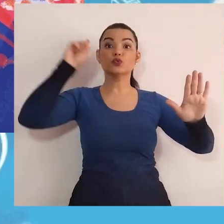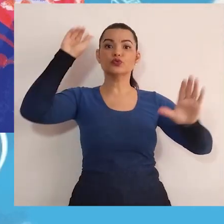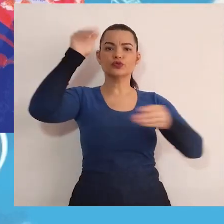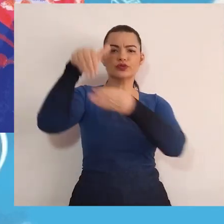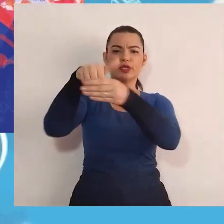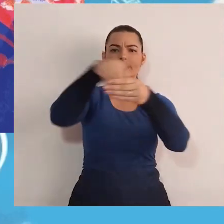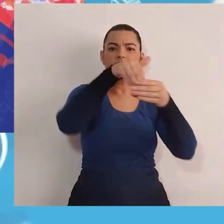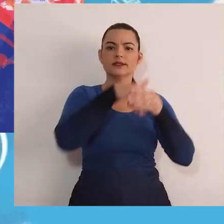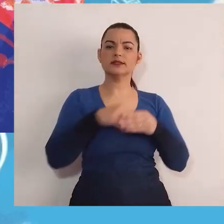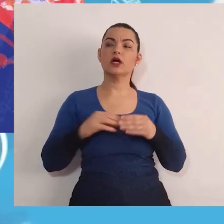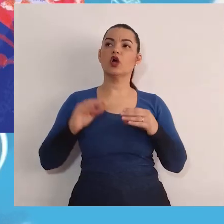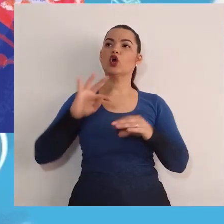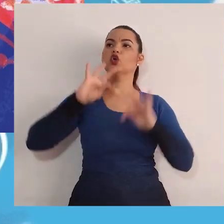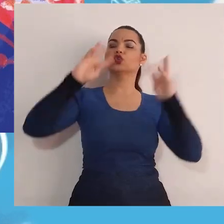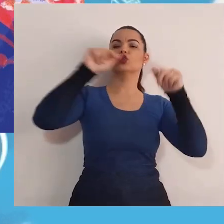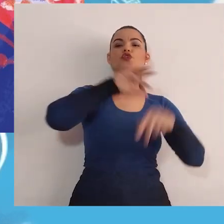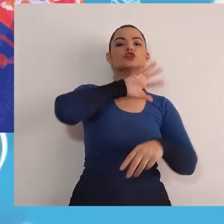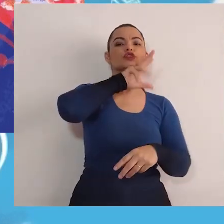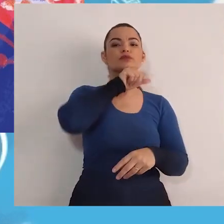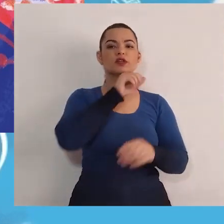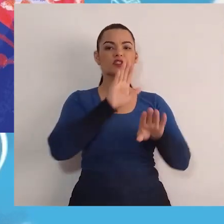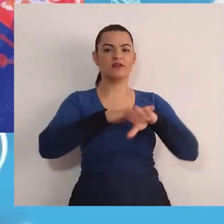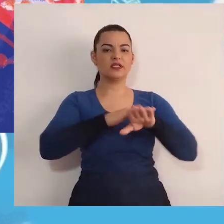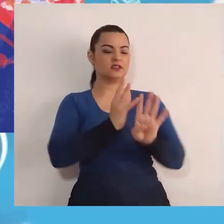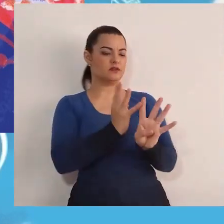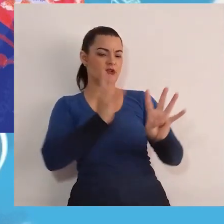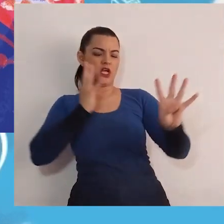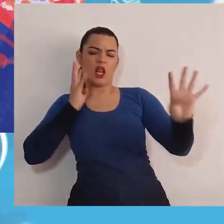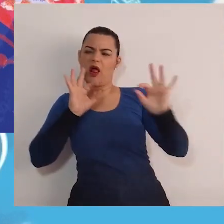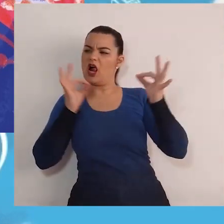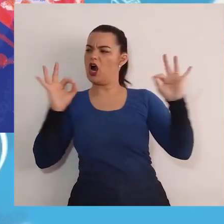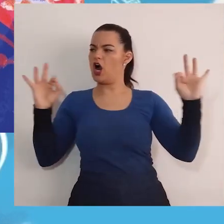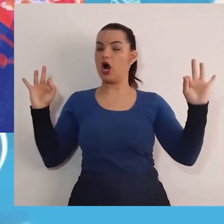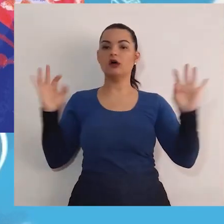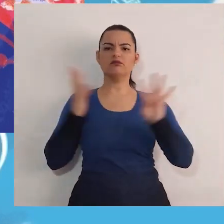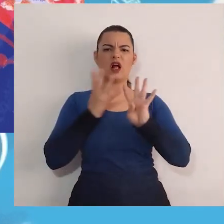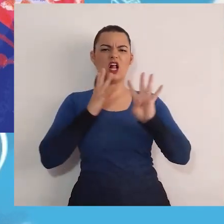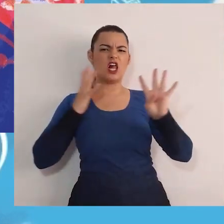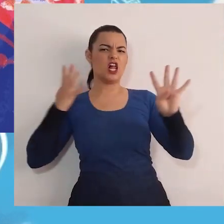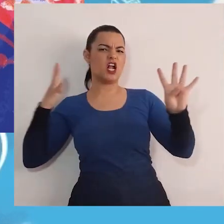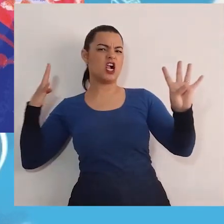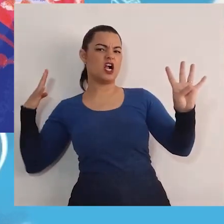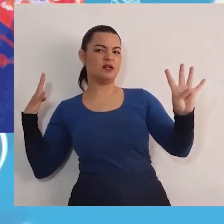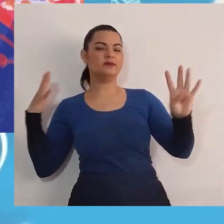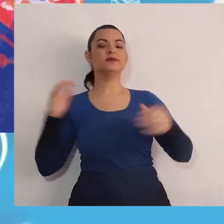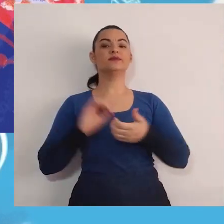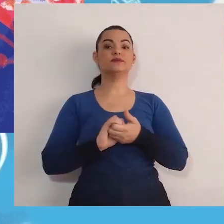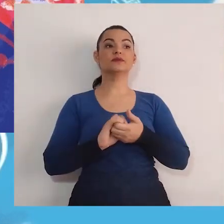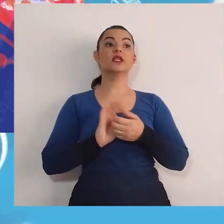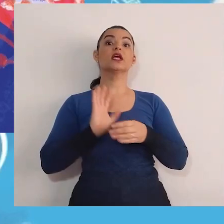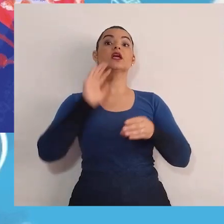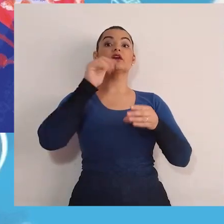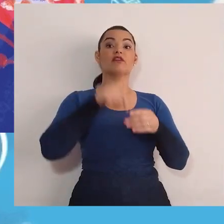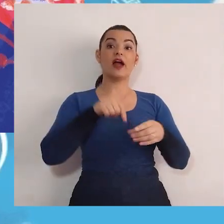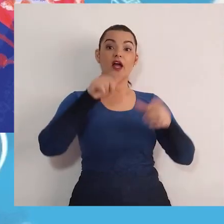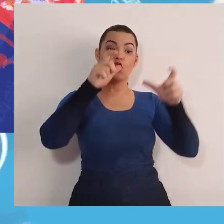enorme fila, onde eles colocariam seus votos na urna, que é um voto secreto.